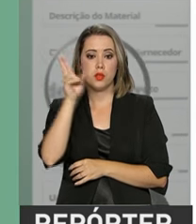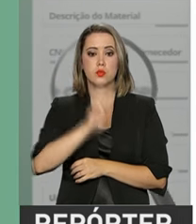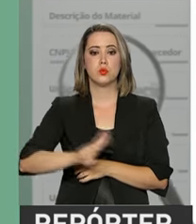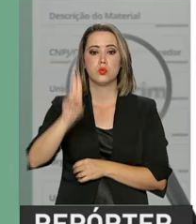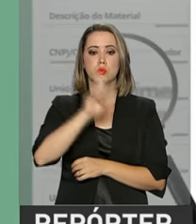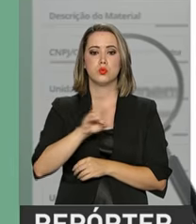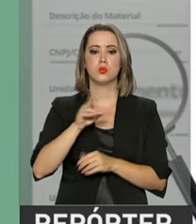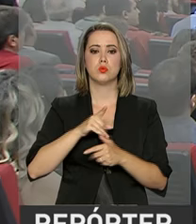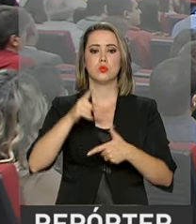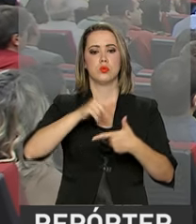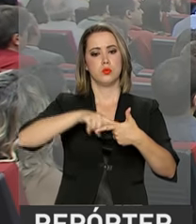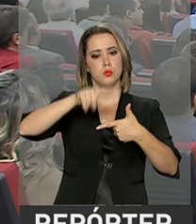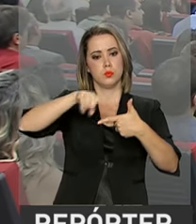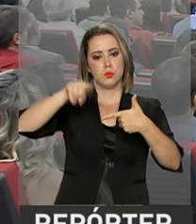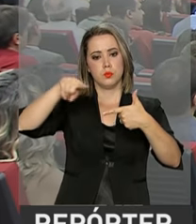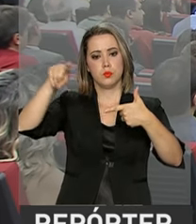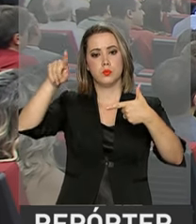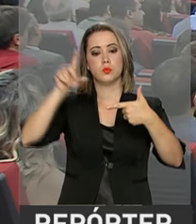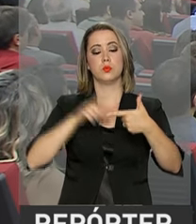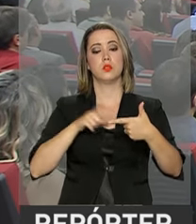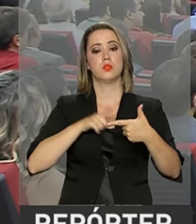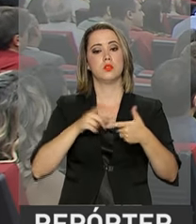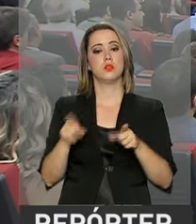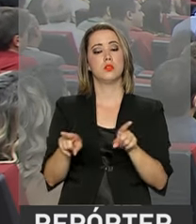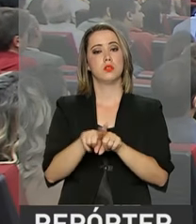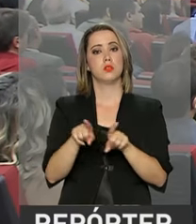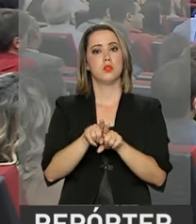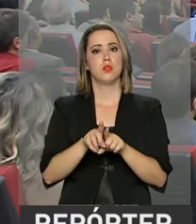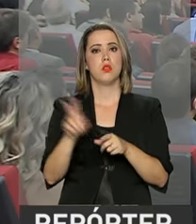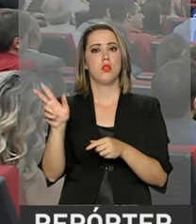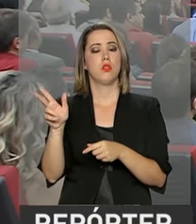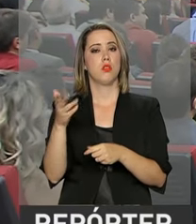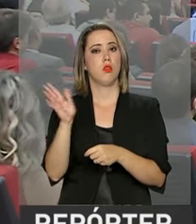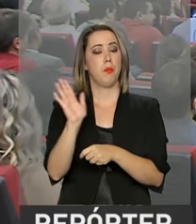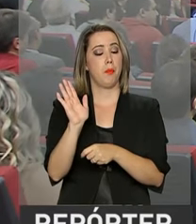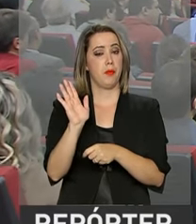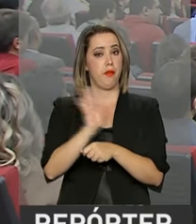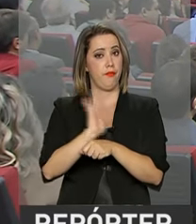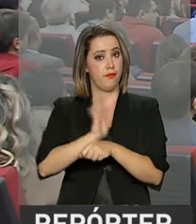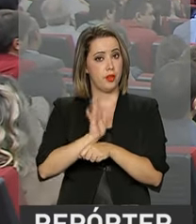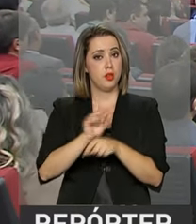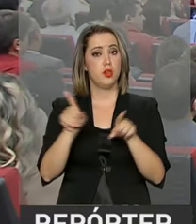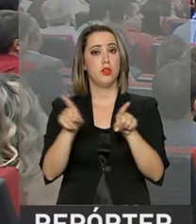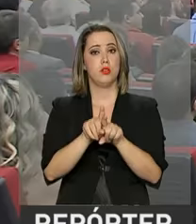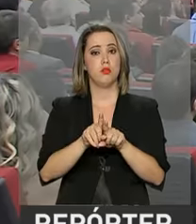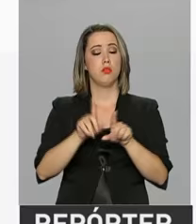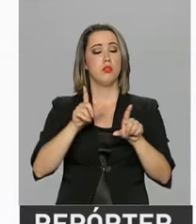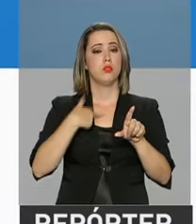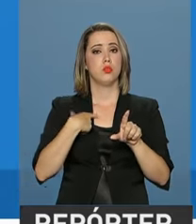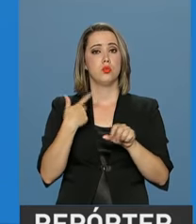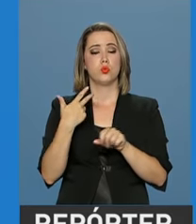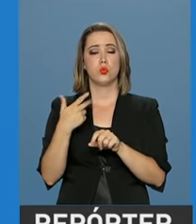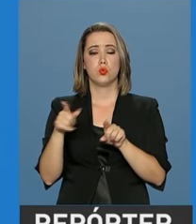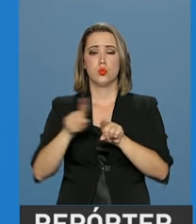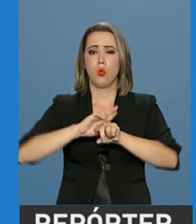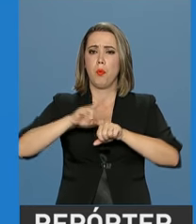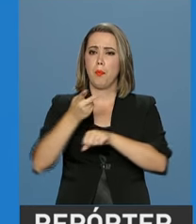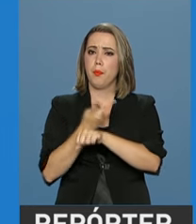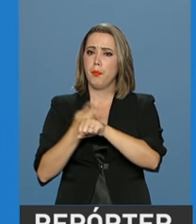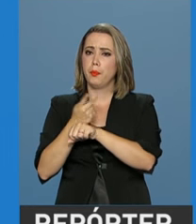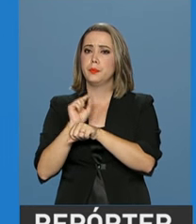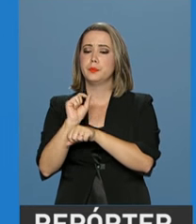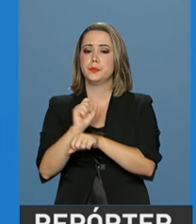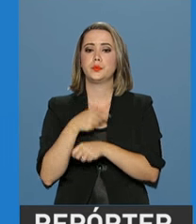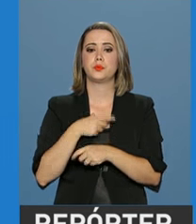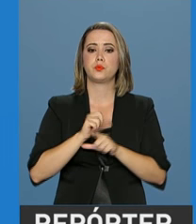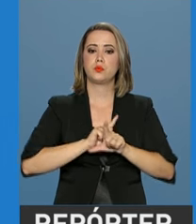gráficos e documentos, o portal conta também com vídeos explicativos e funcionalidades de busca. O painel conta com